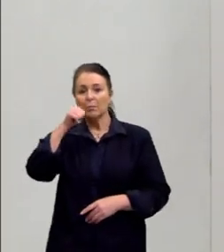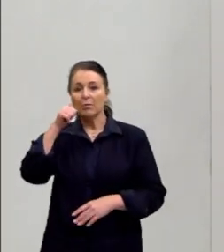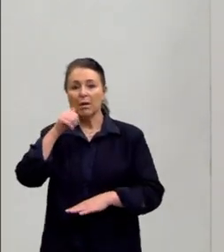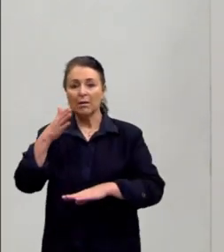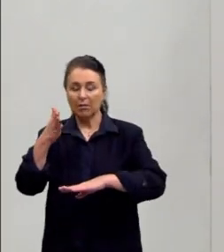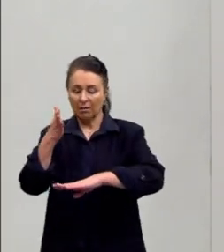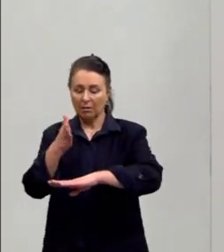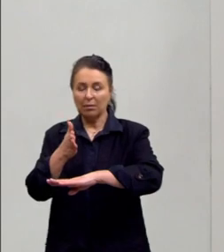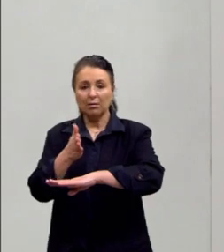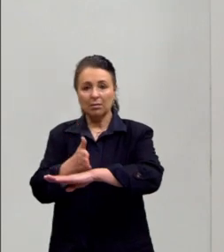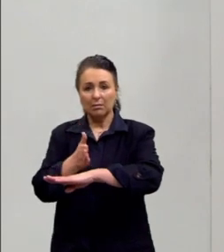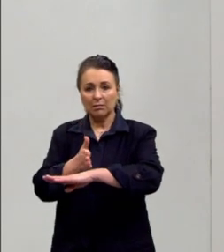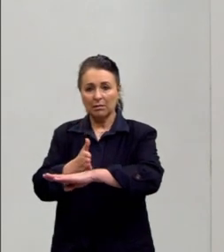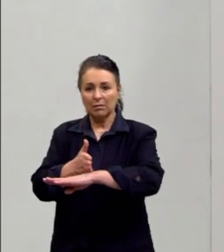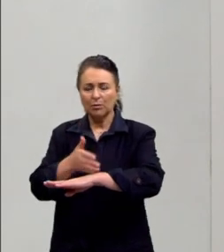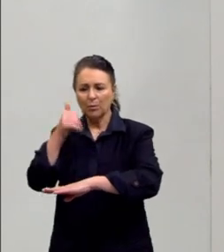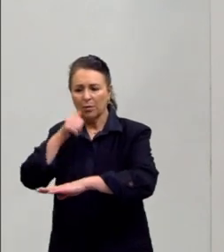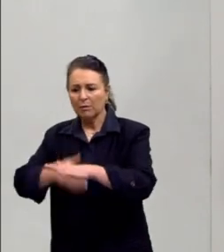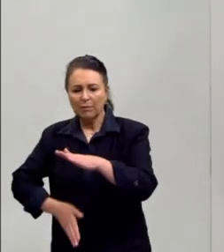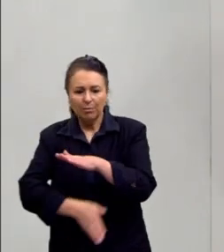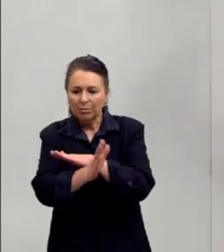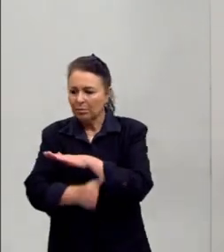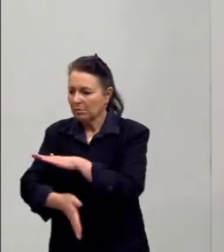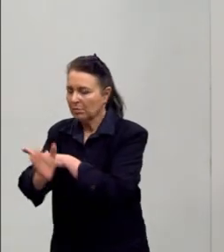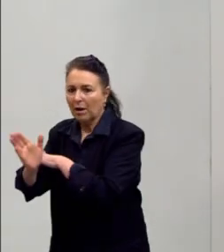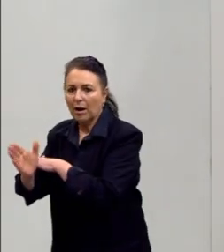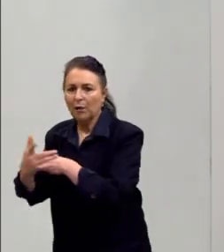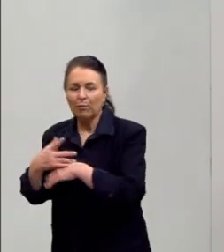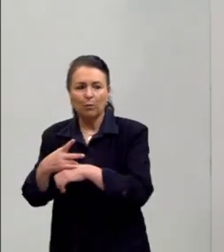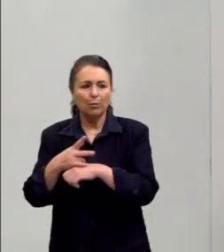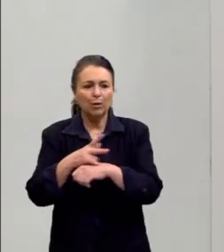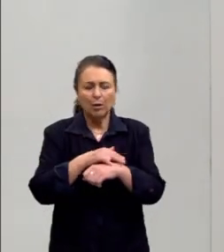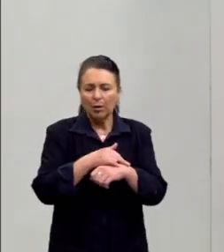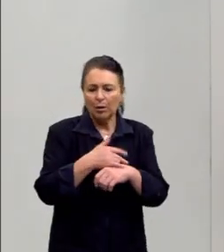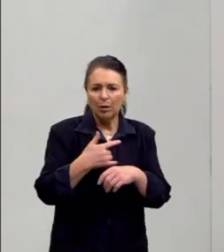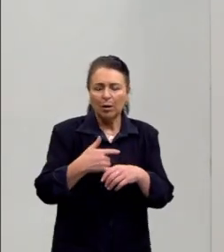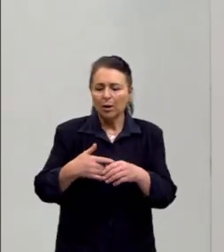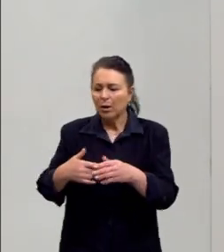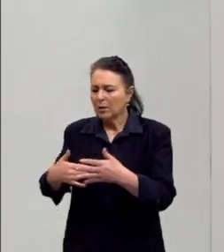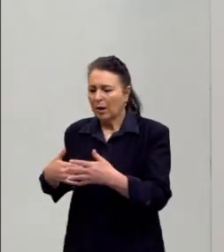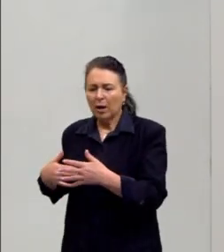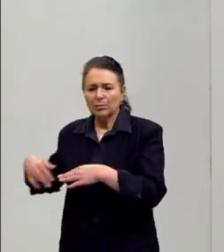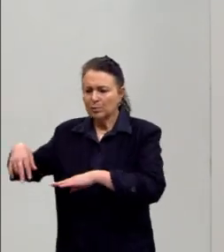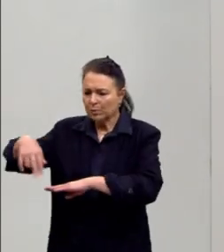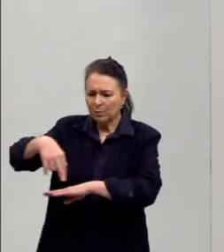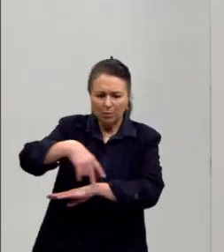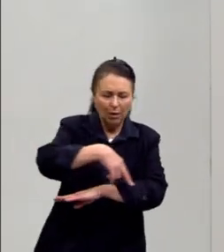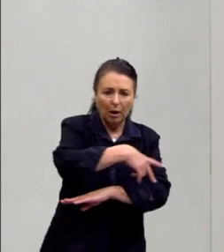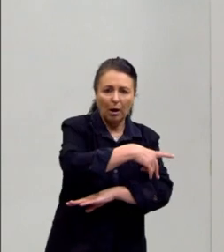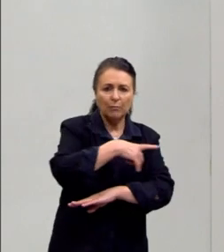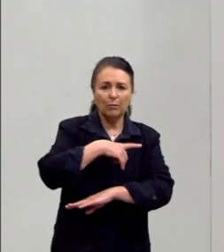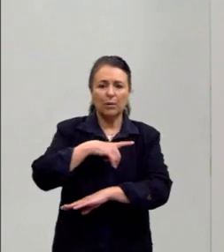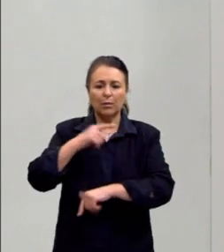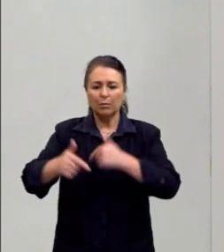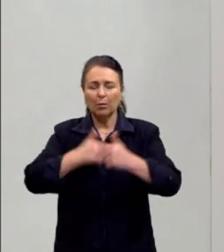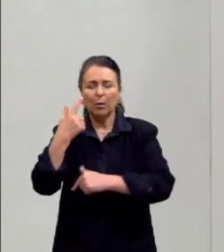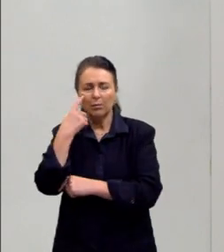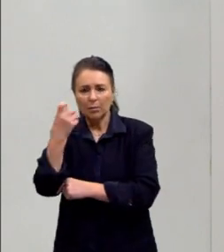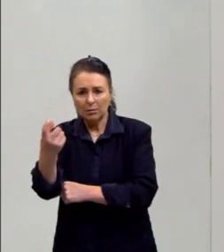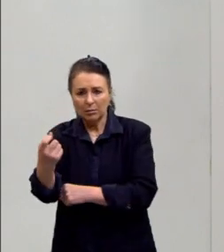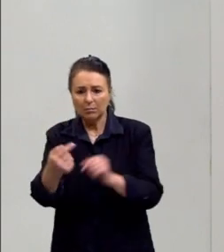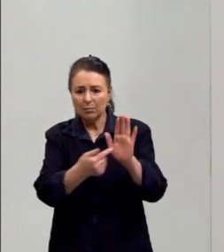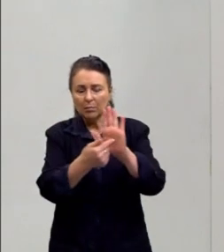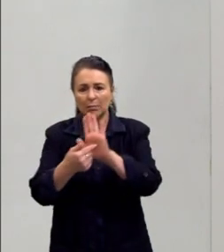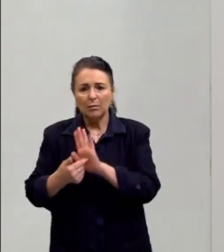tiveram mulheres, inclusive, que viajaram, que fizeram peregrinações. Então, o trabalho dela é muito interessante para mostrar esse lado que a gente